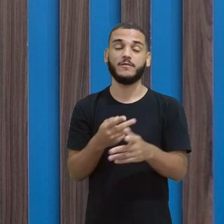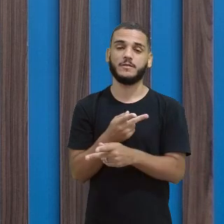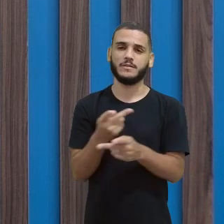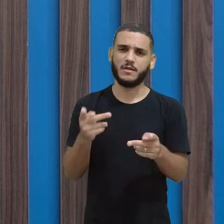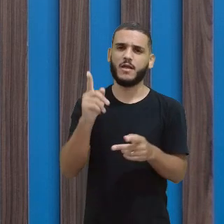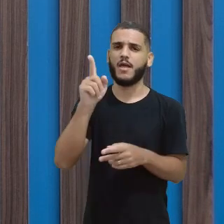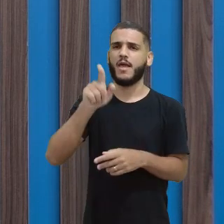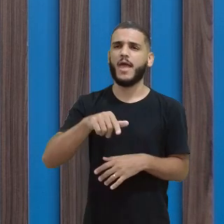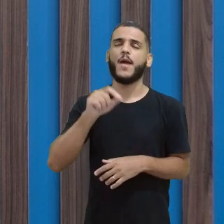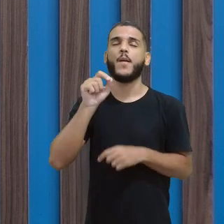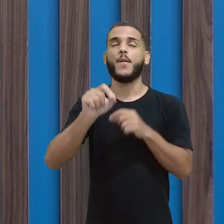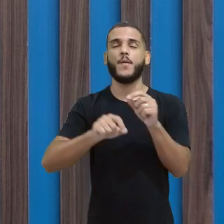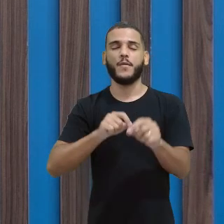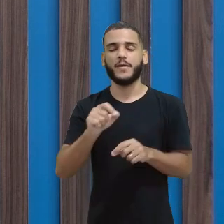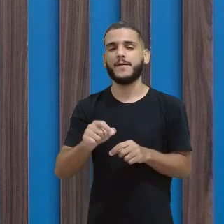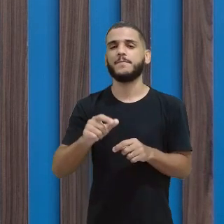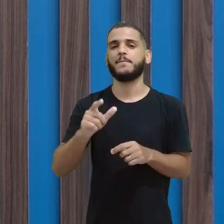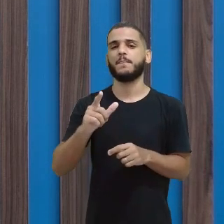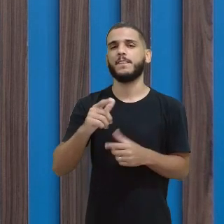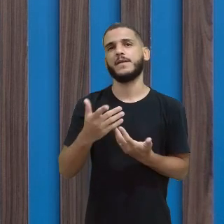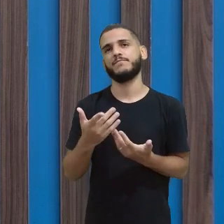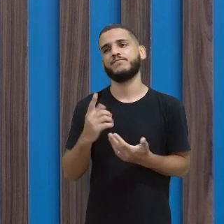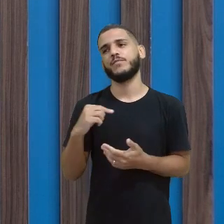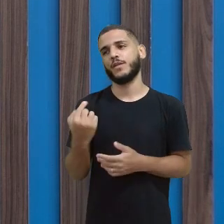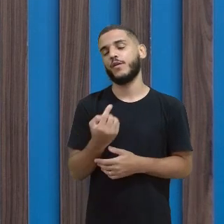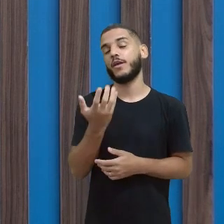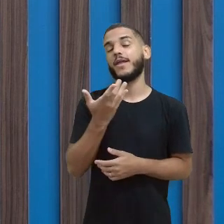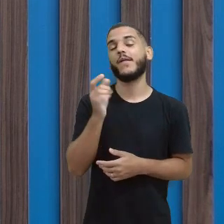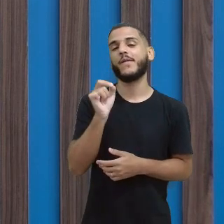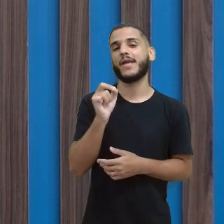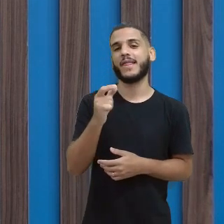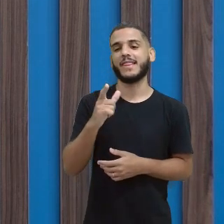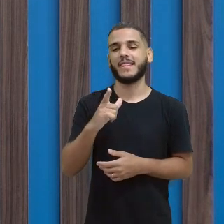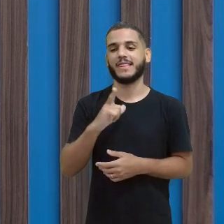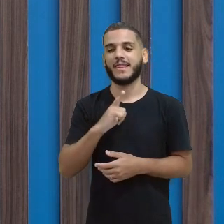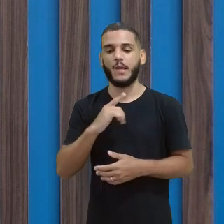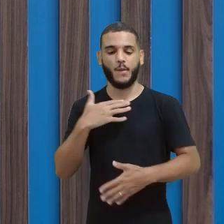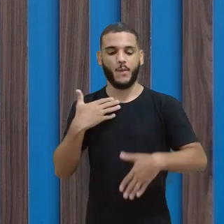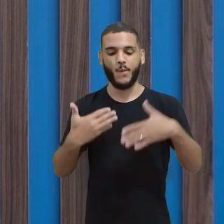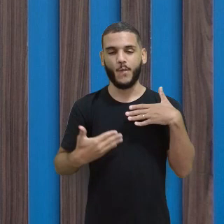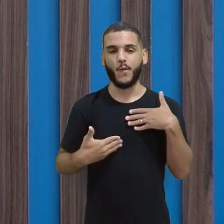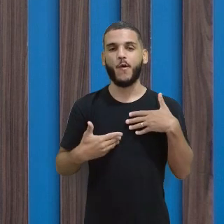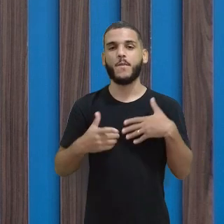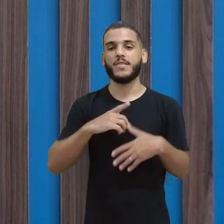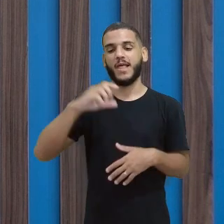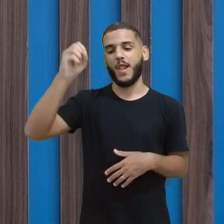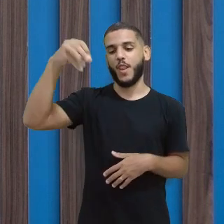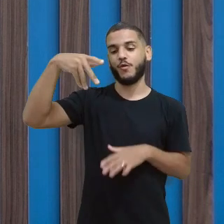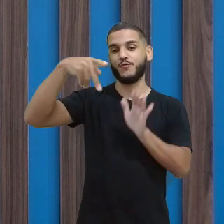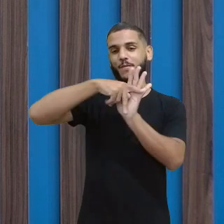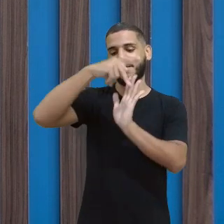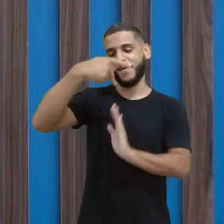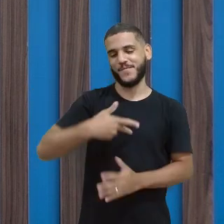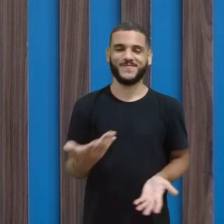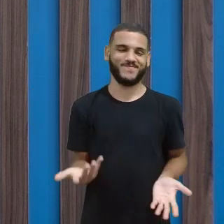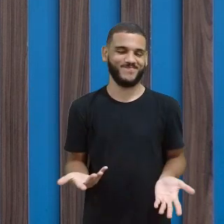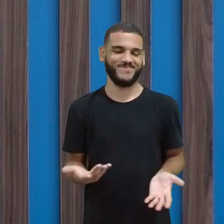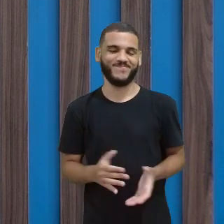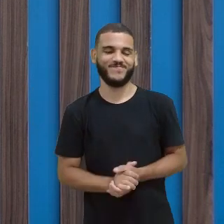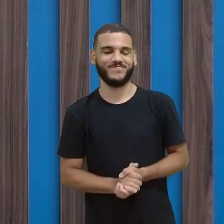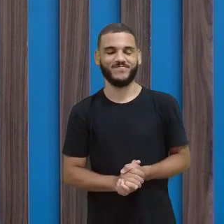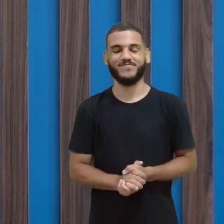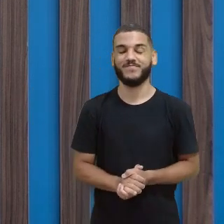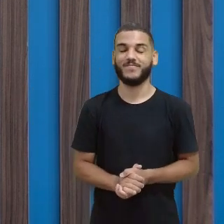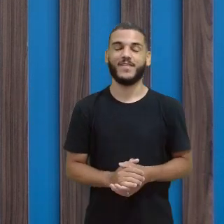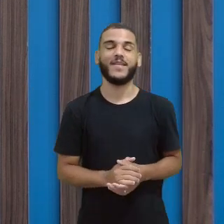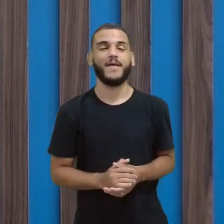relação aos corpos, né? Bem que a gente queria, né, Carol? Ser um corpo luminoso. Tem hora que eu acho, imagina, mas